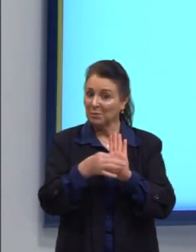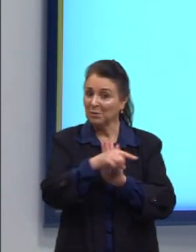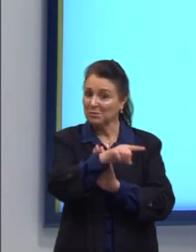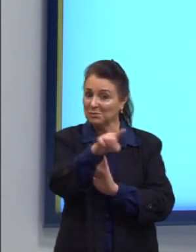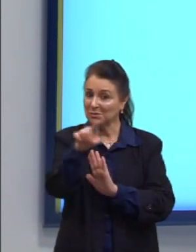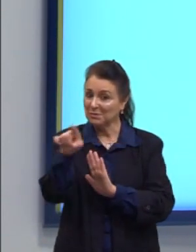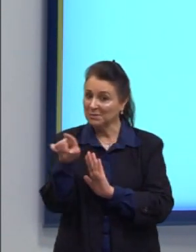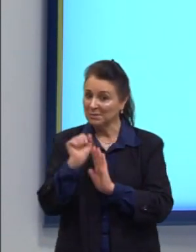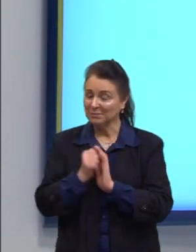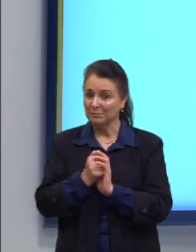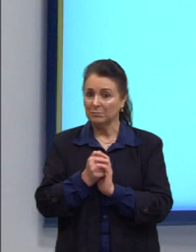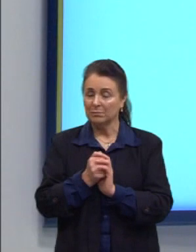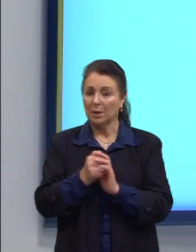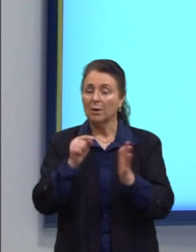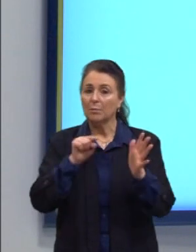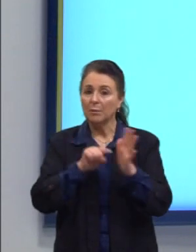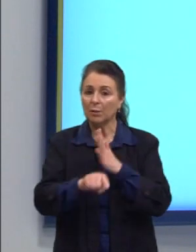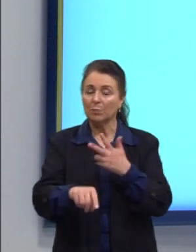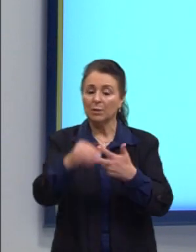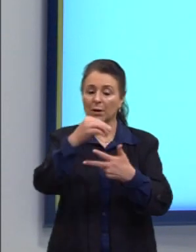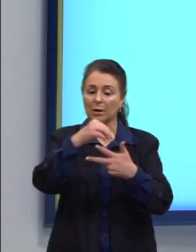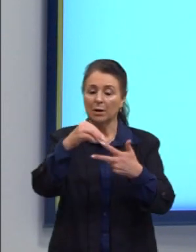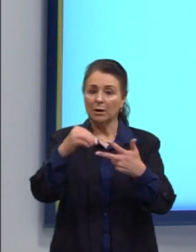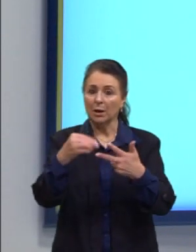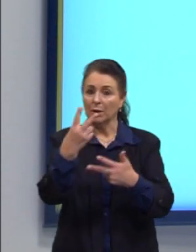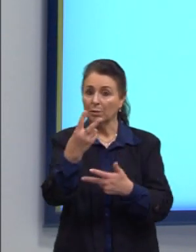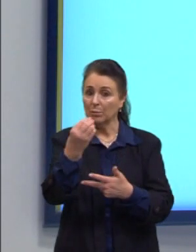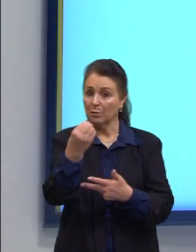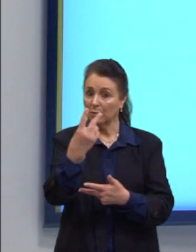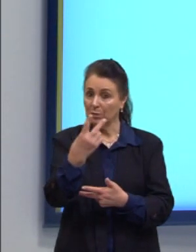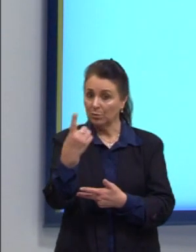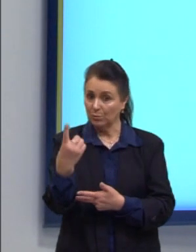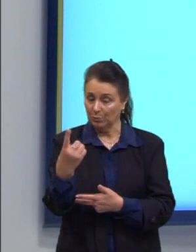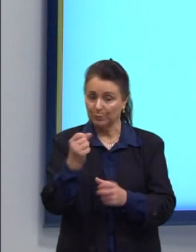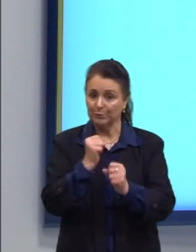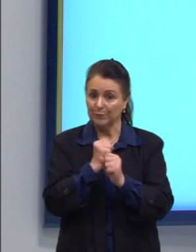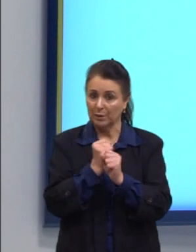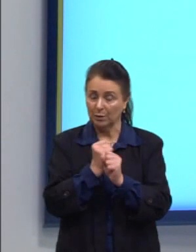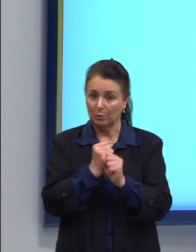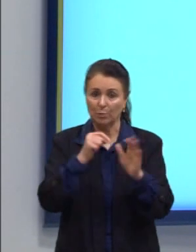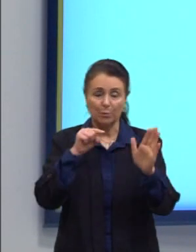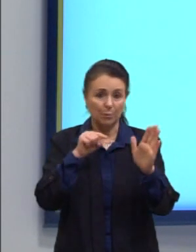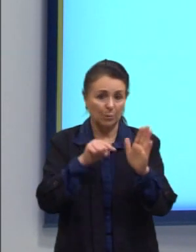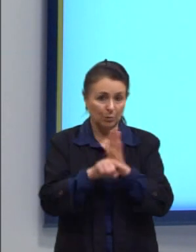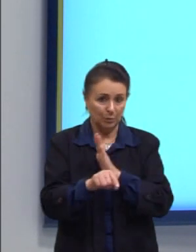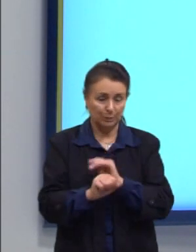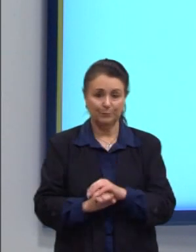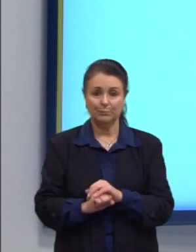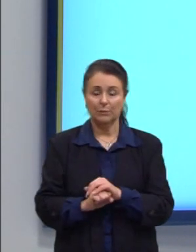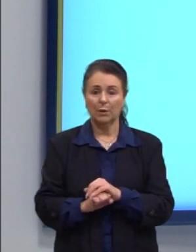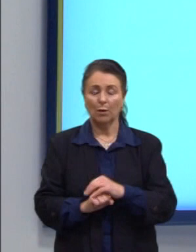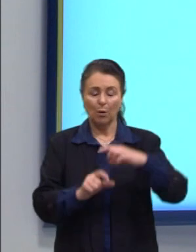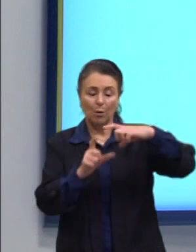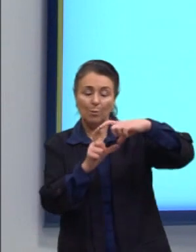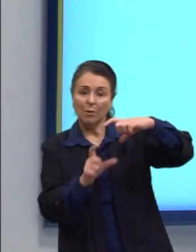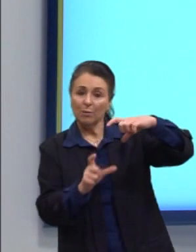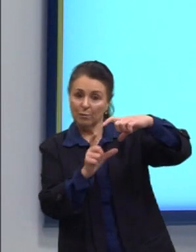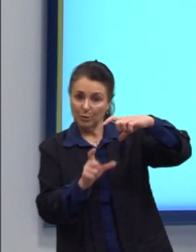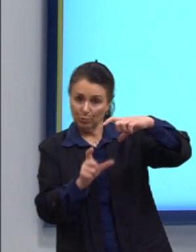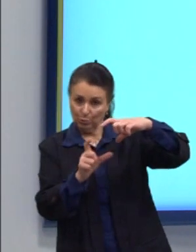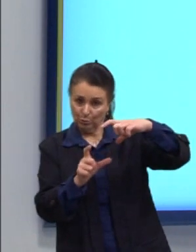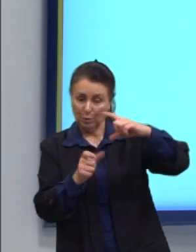Ela é uma questão do Enem de 2021. A questão, então, diz o seguinte. Uma fatura